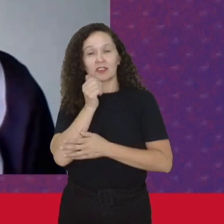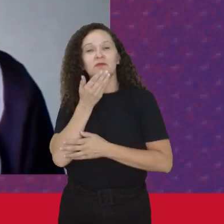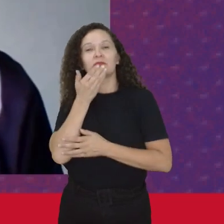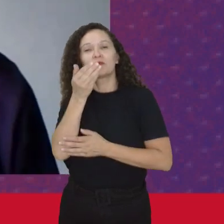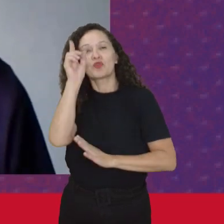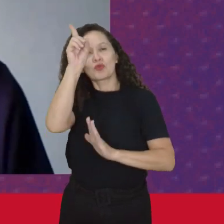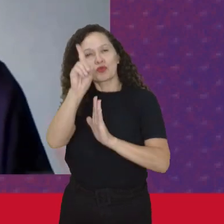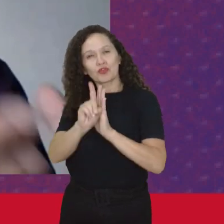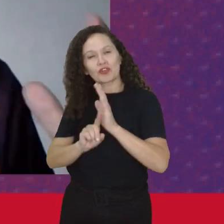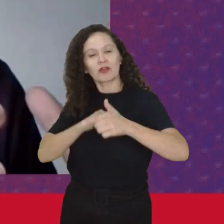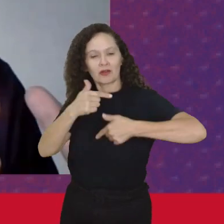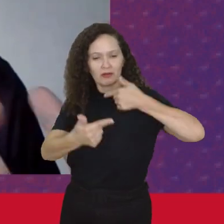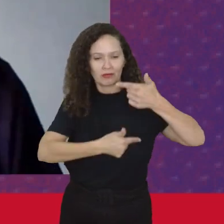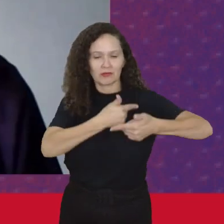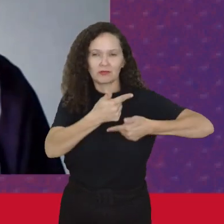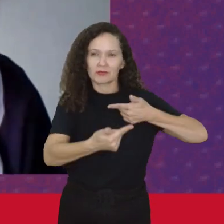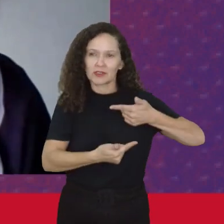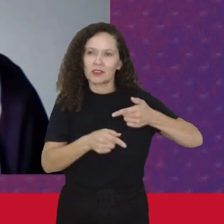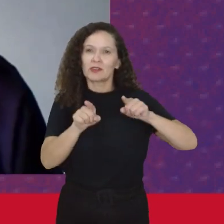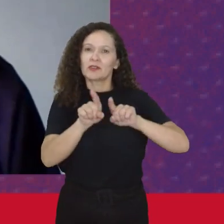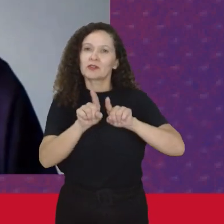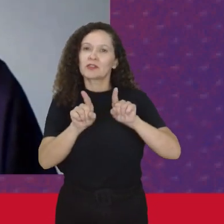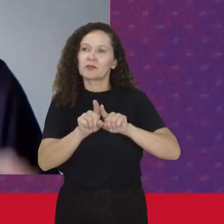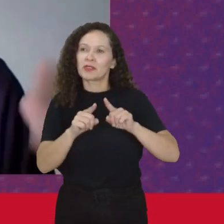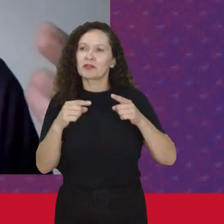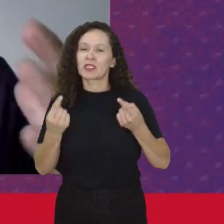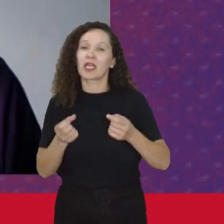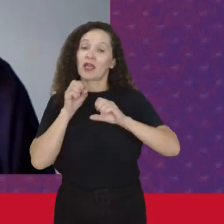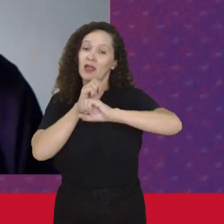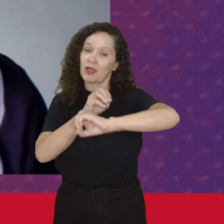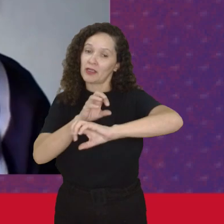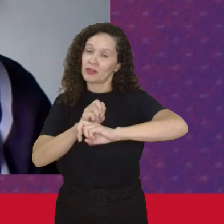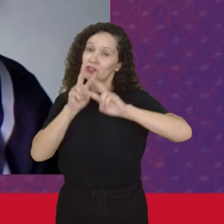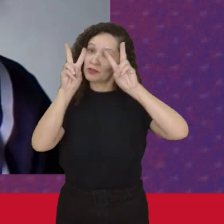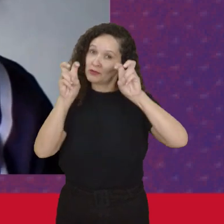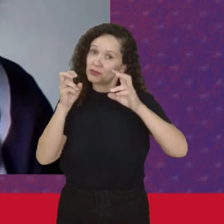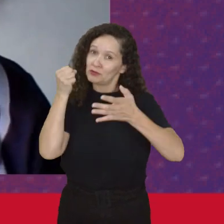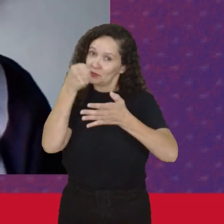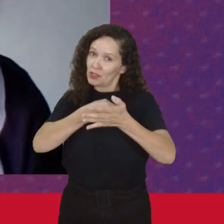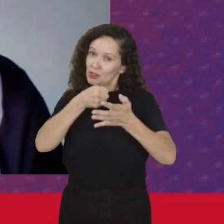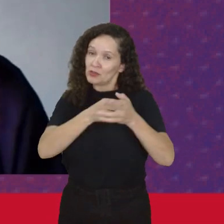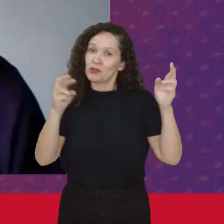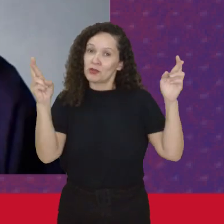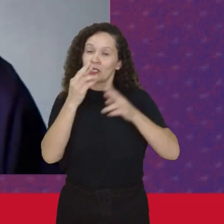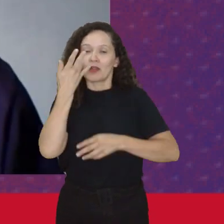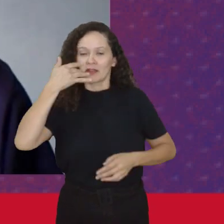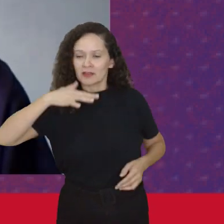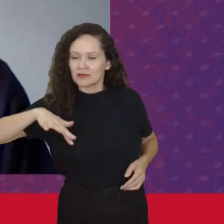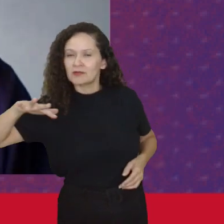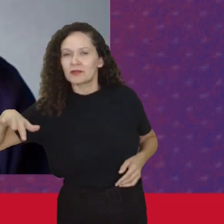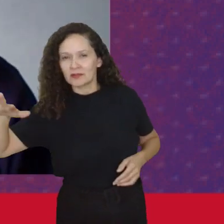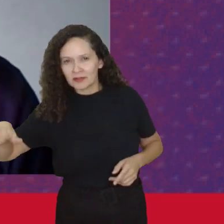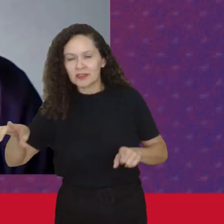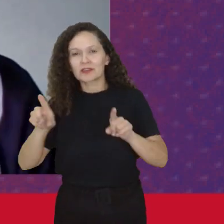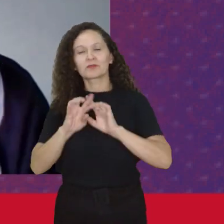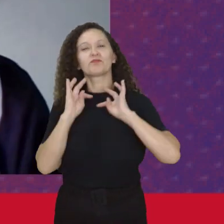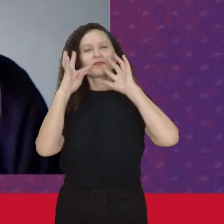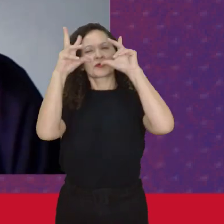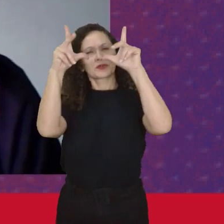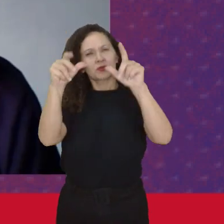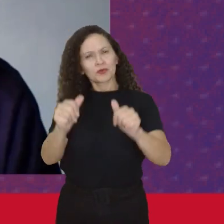Das mulheres Ao trabalho As questões Em relação À educação As lutas Em relação À infância E todas